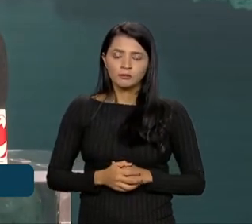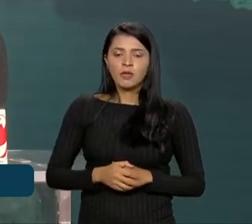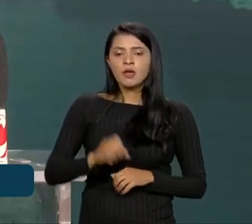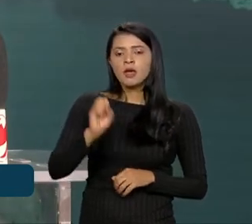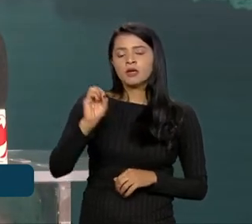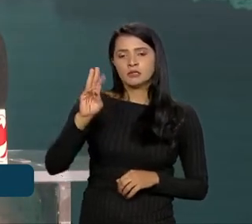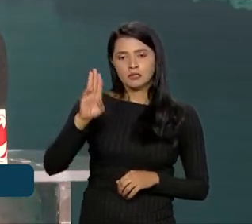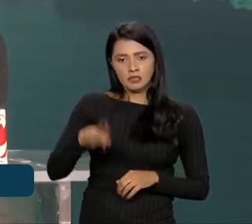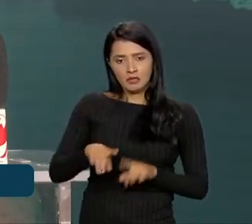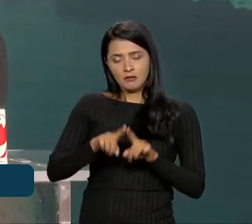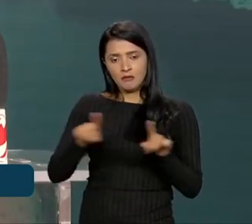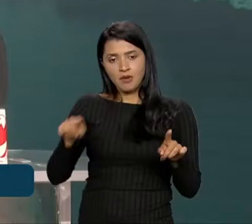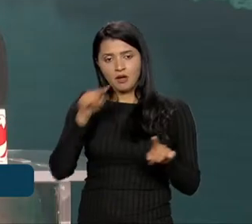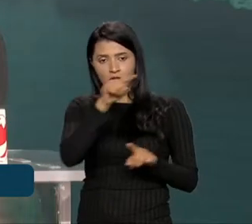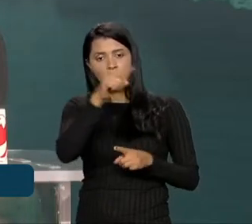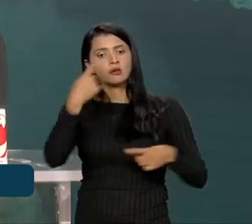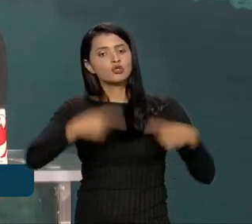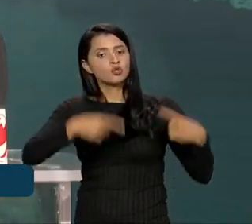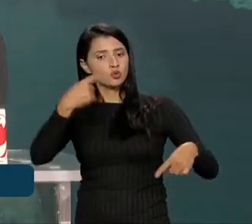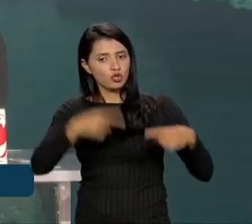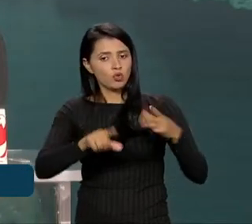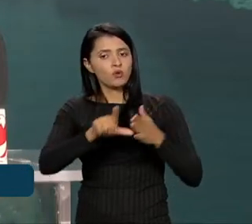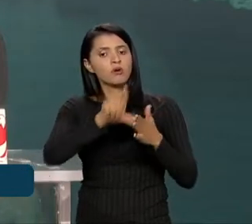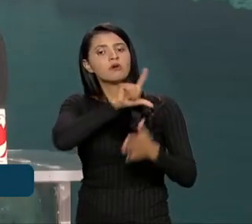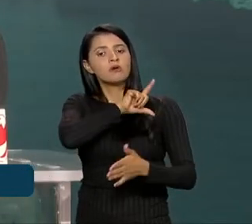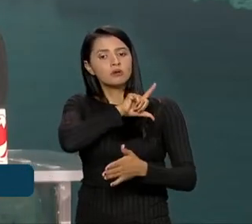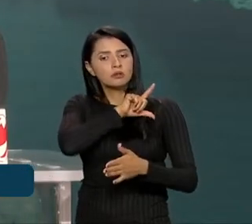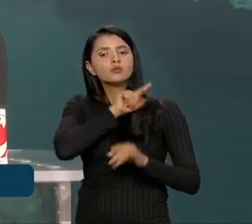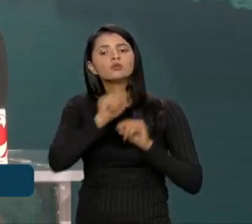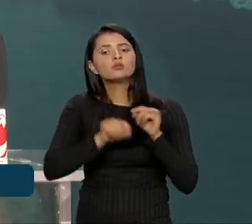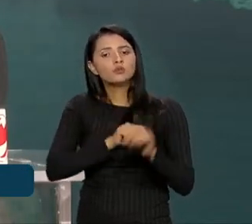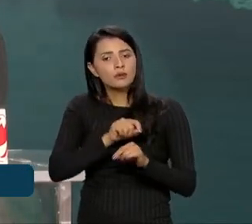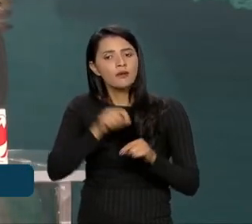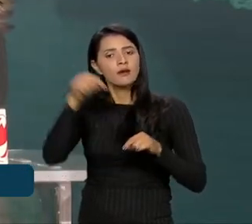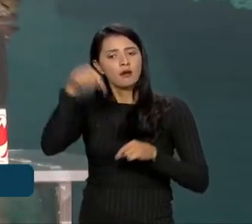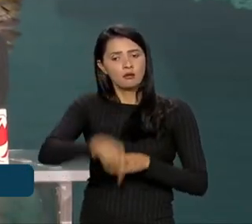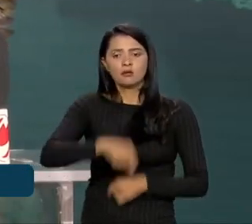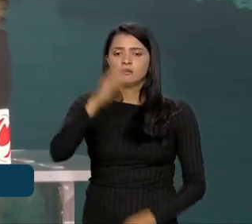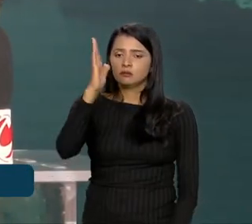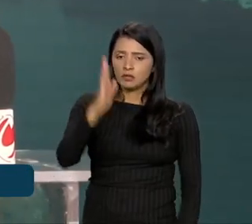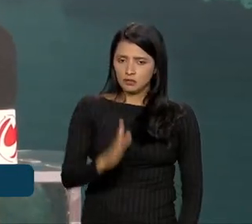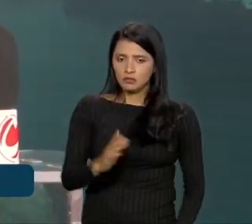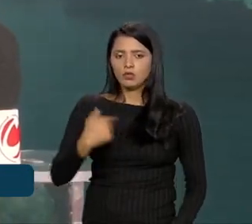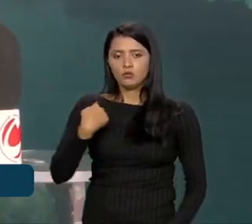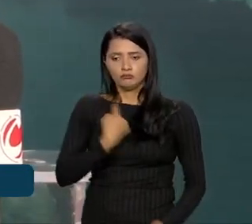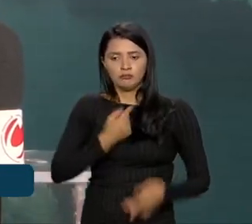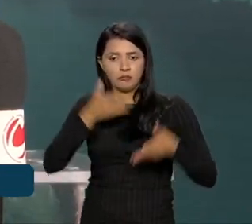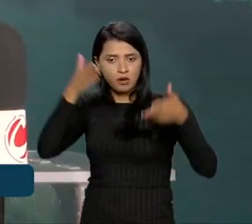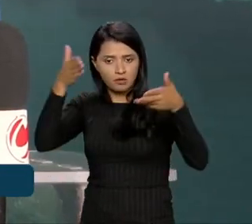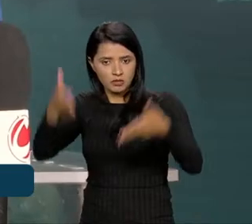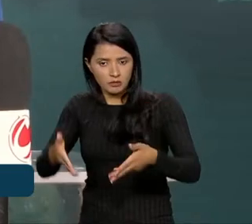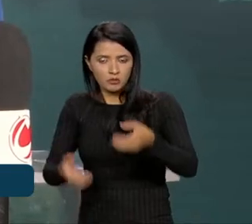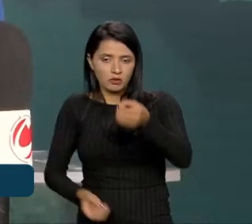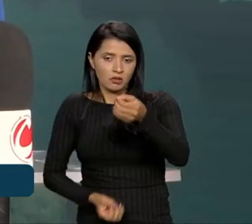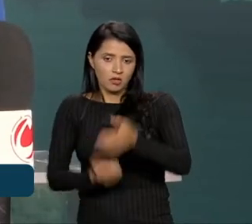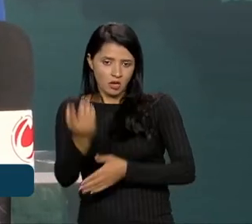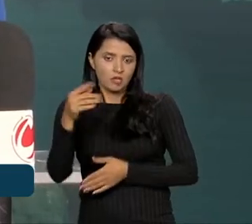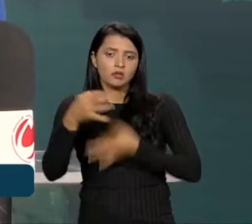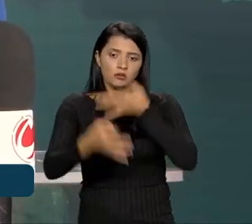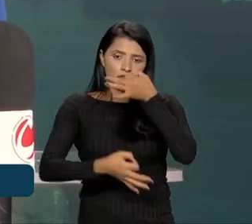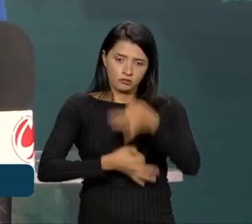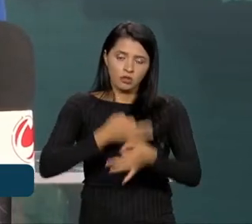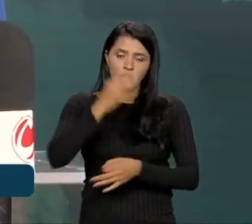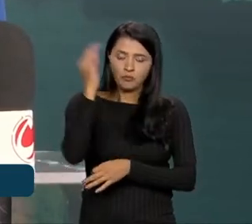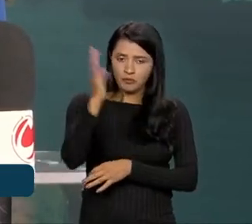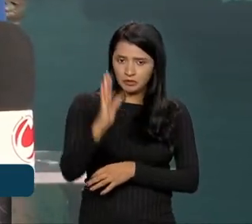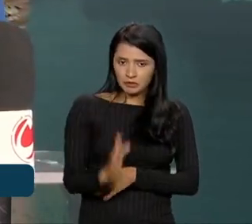mas o que foi discutido anteriormente, e aqui no Brasil nós participamos dessa construção da posição Brasil,